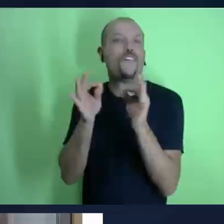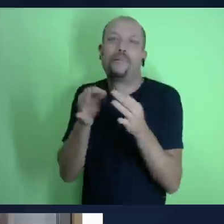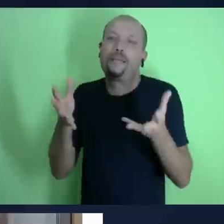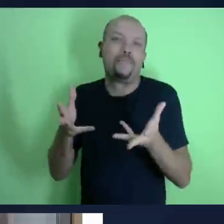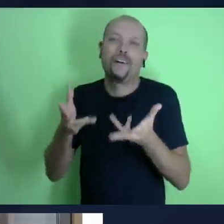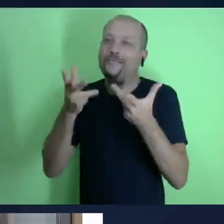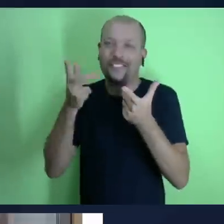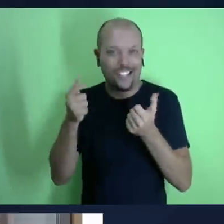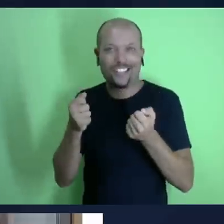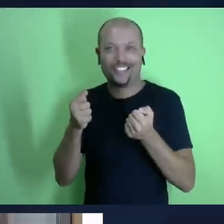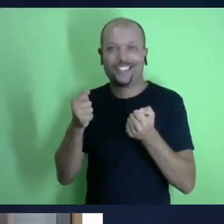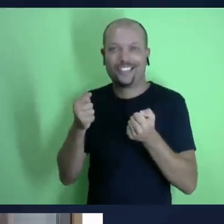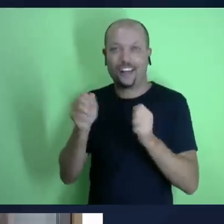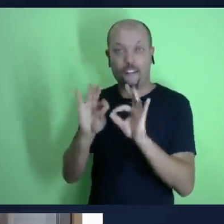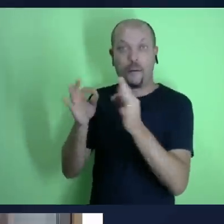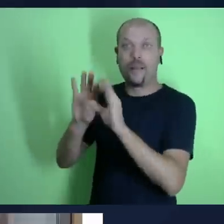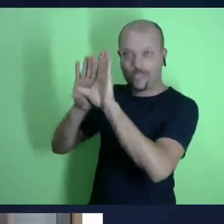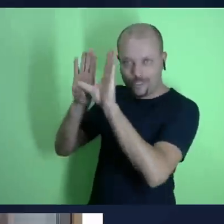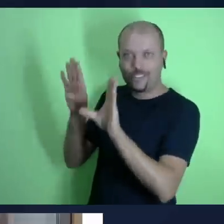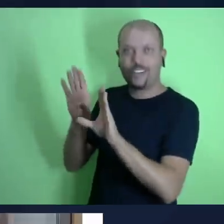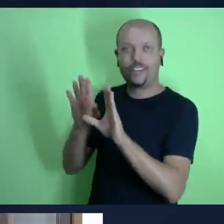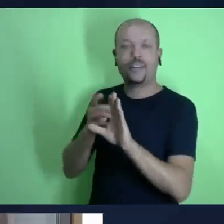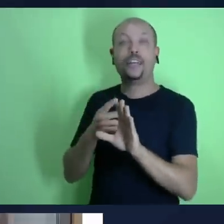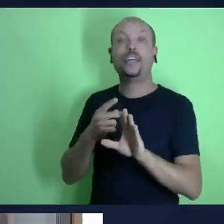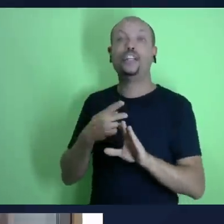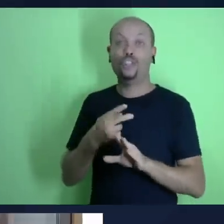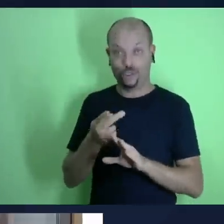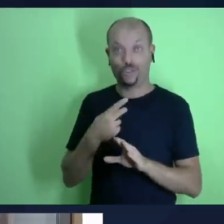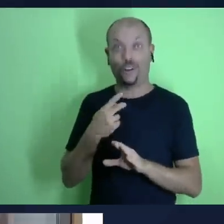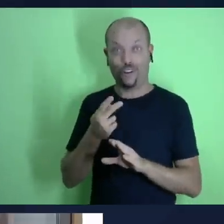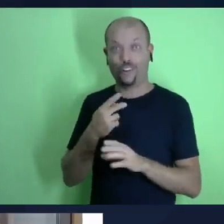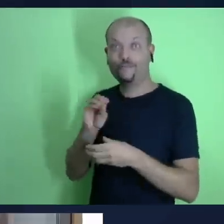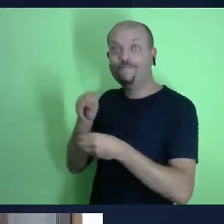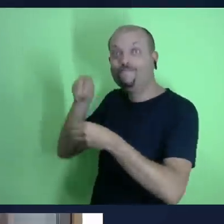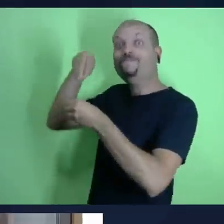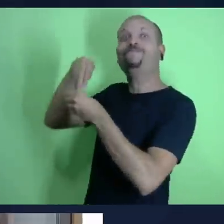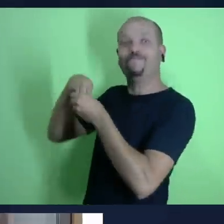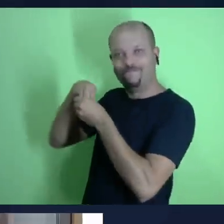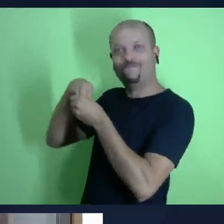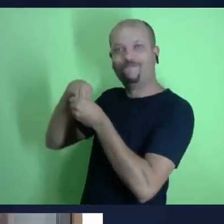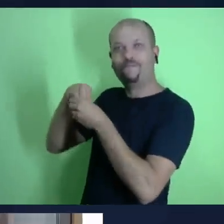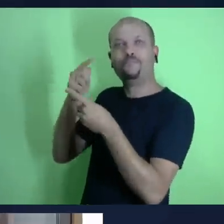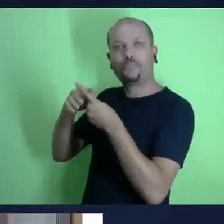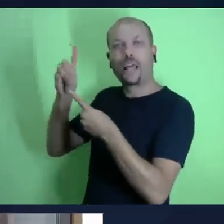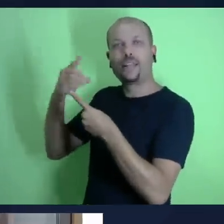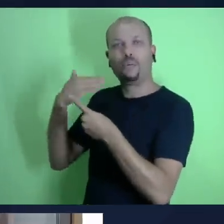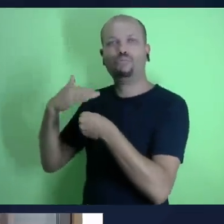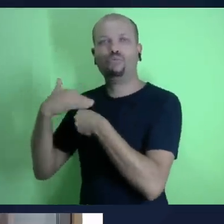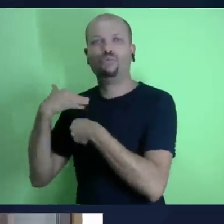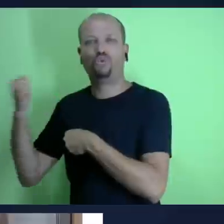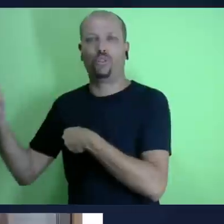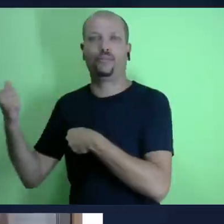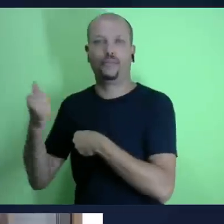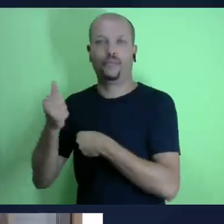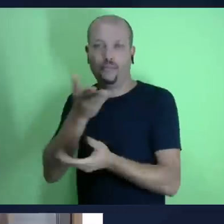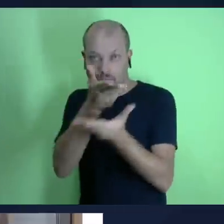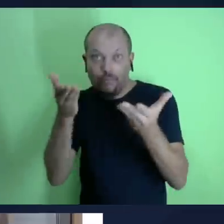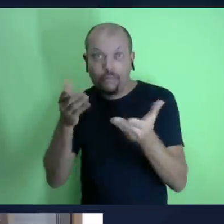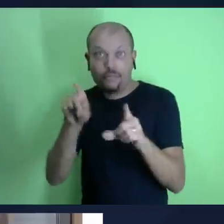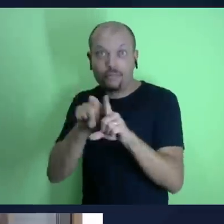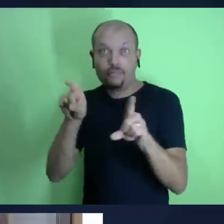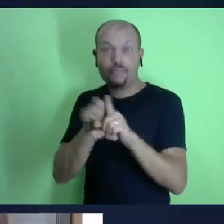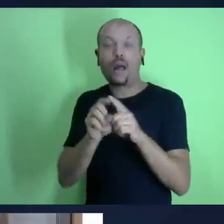amor os mesmos propósitos objetivos que regem essa família do céu né e a gente percebe